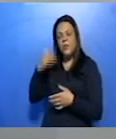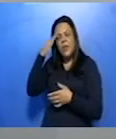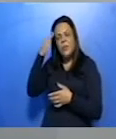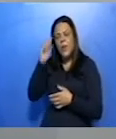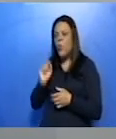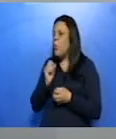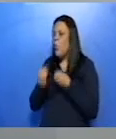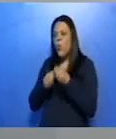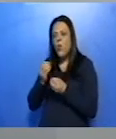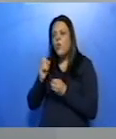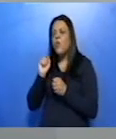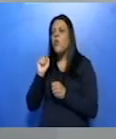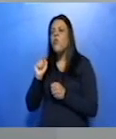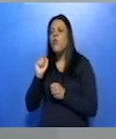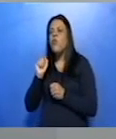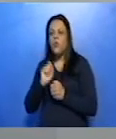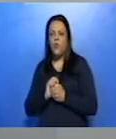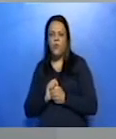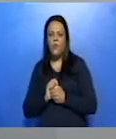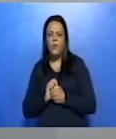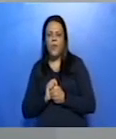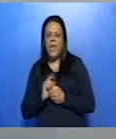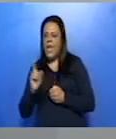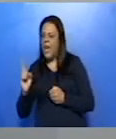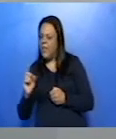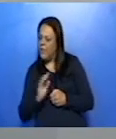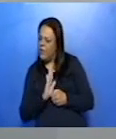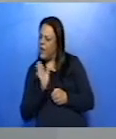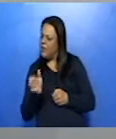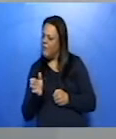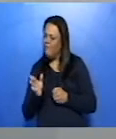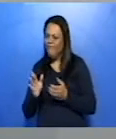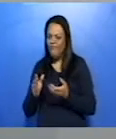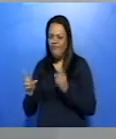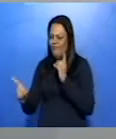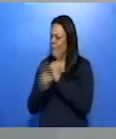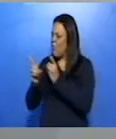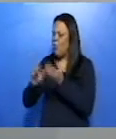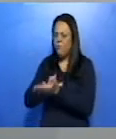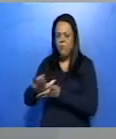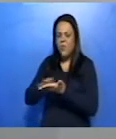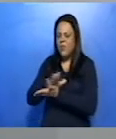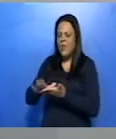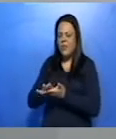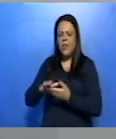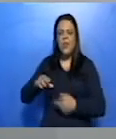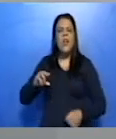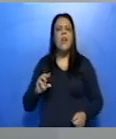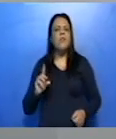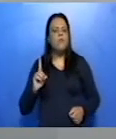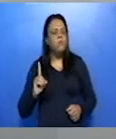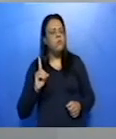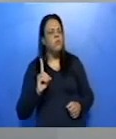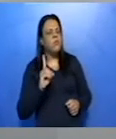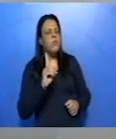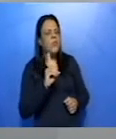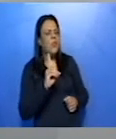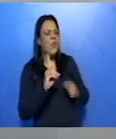casa e não encontra nada. E ele segue andando e pensando, vou ao encontro ou não vou?